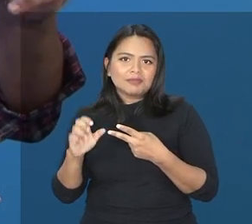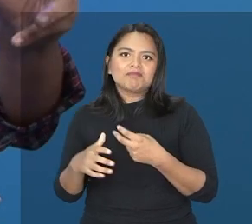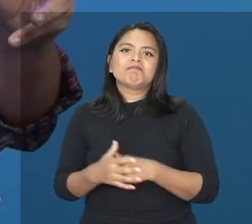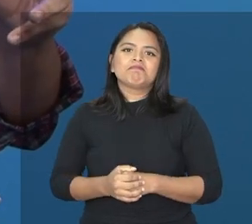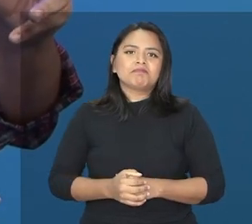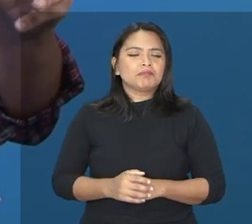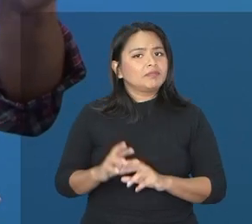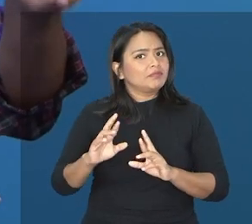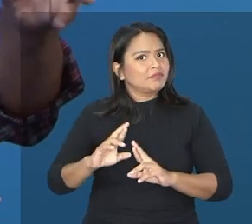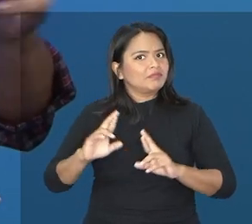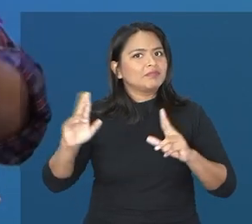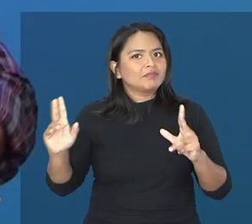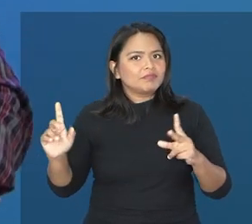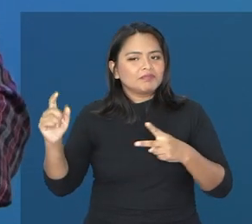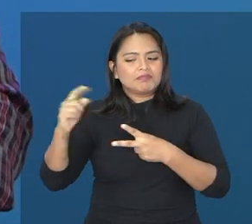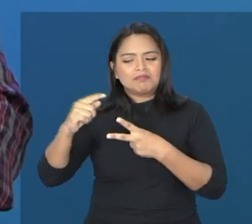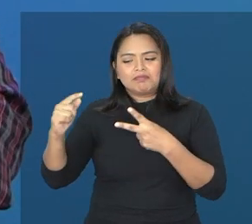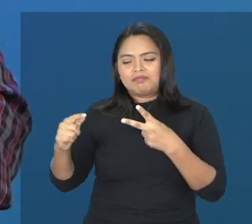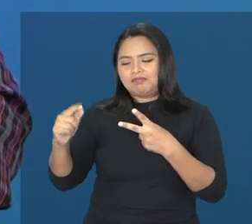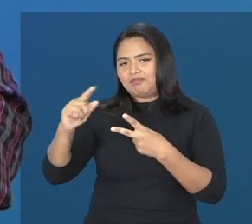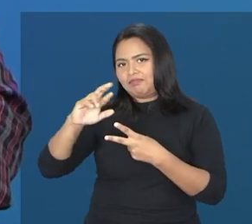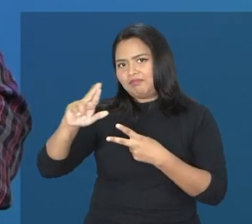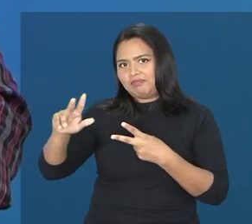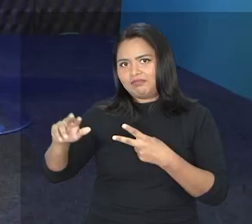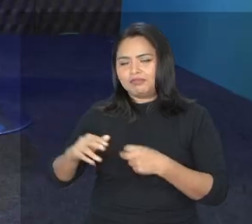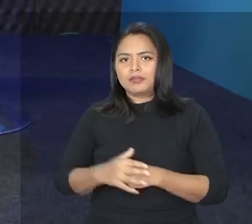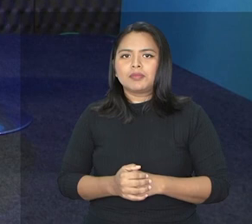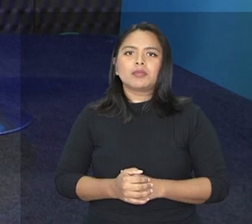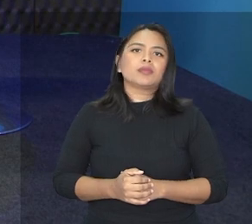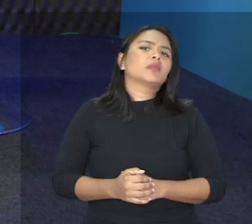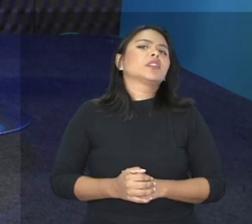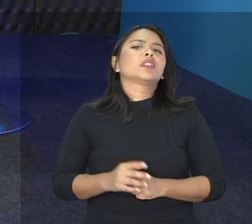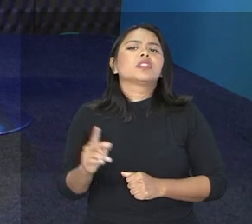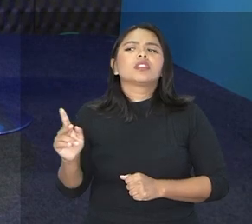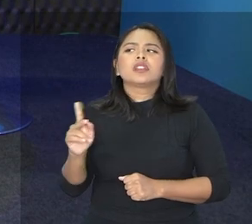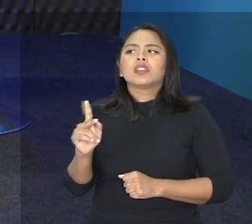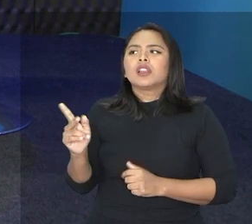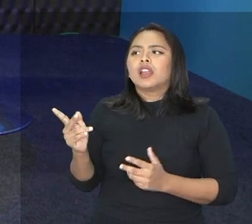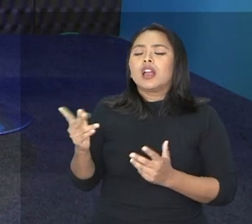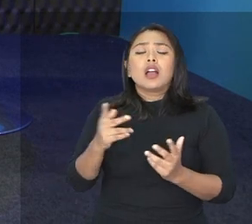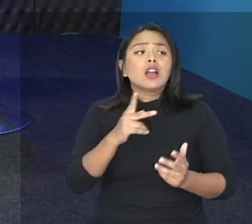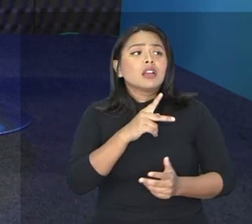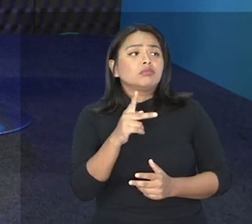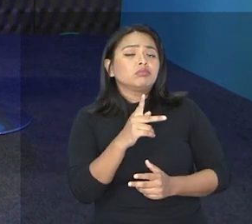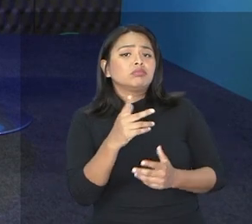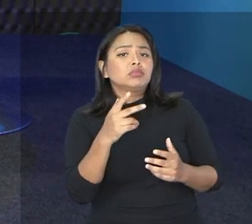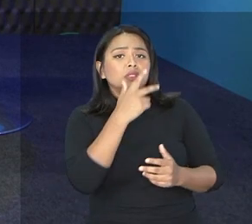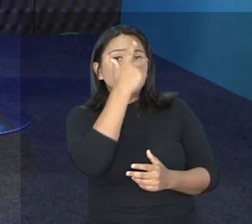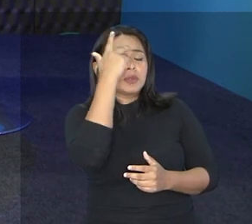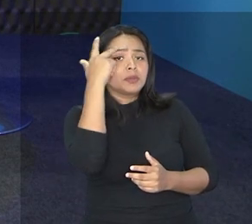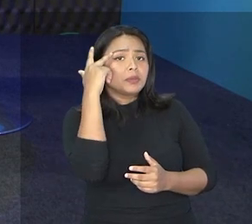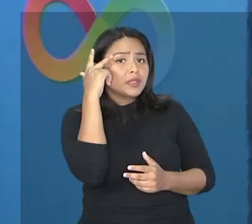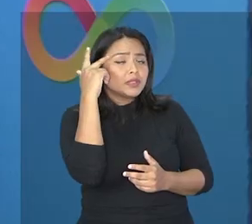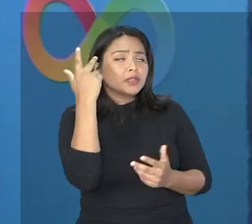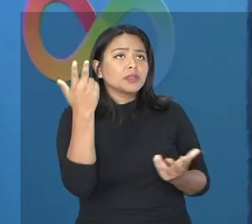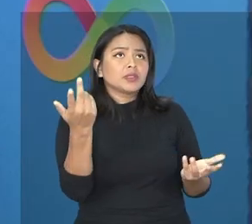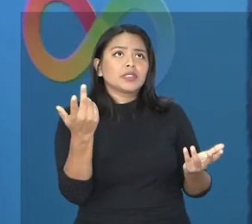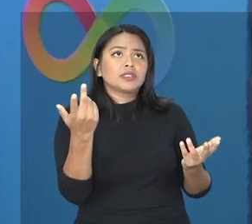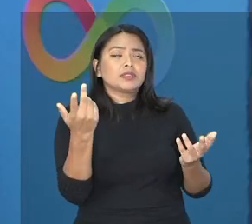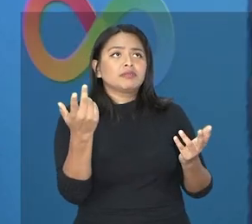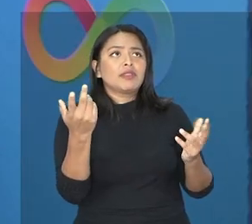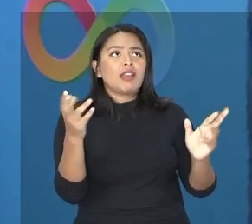ou foi, ou é, uma criança precoce. Professor, e muitas pessoas costumam associar esse tipo de